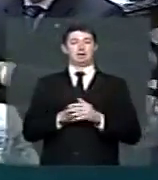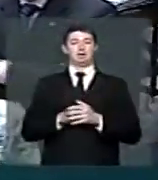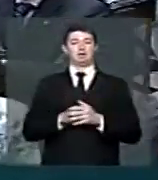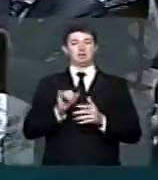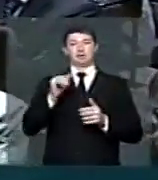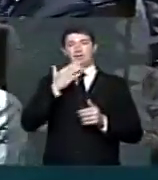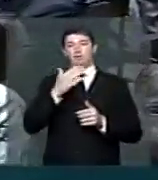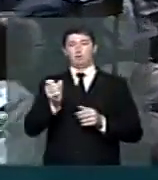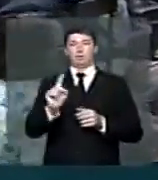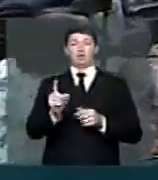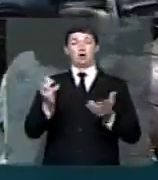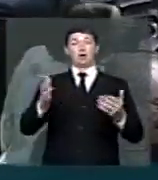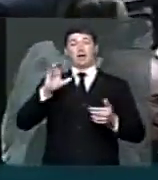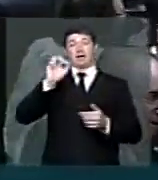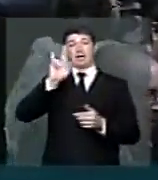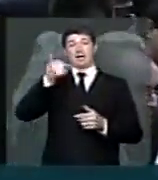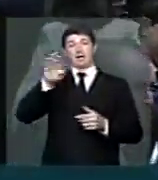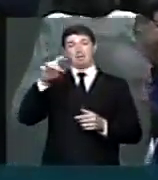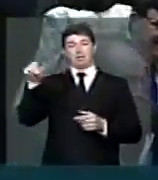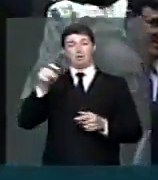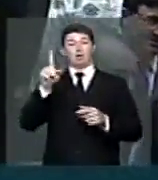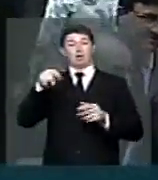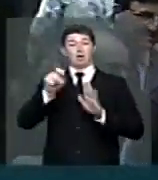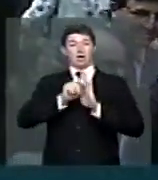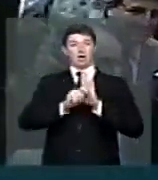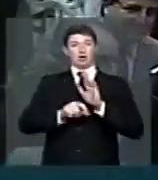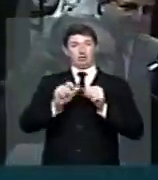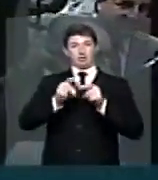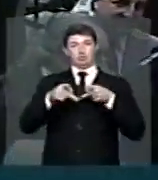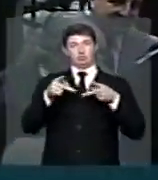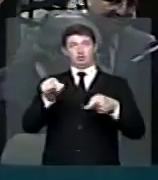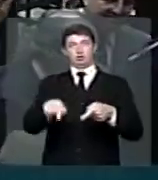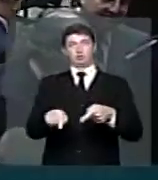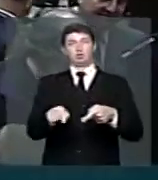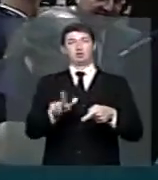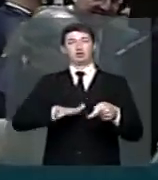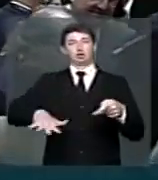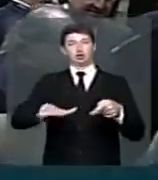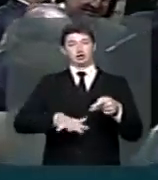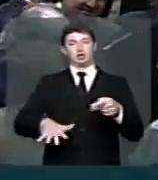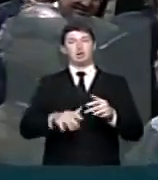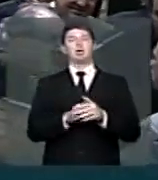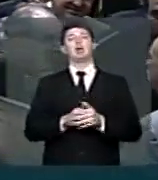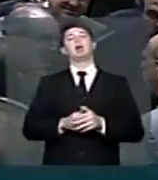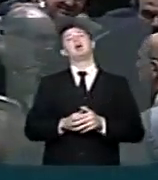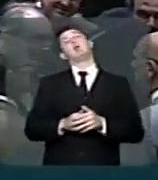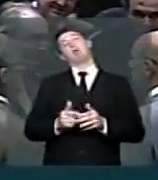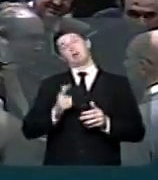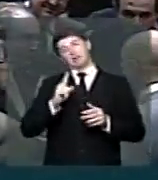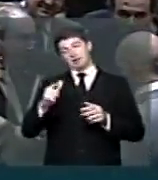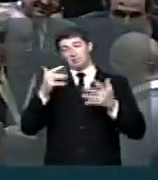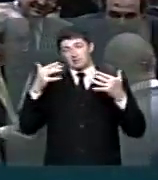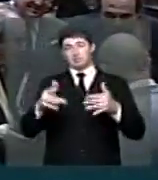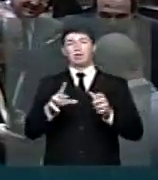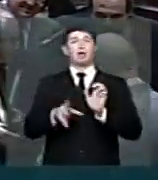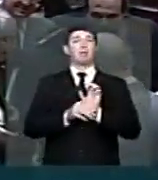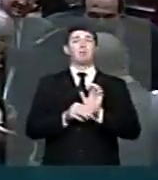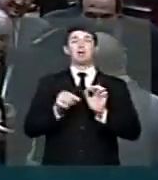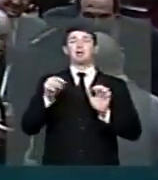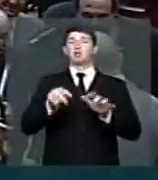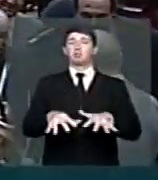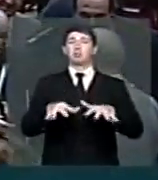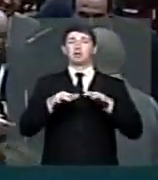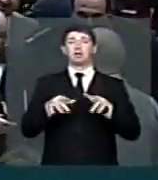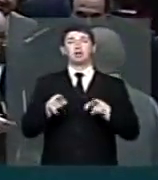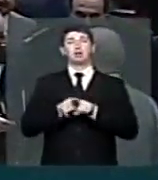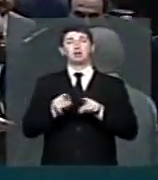E o deputado Givaldo Caribão, que é o relator desse projeto geral, ele está lá para poder fazer o parecer sobre essas emendas de plenário. Inclusive